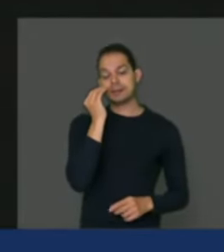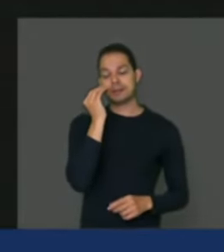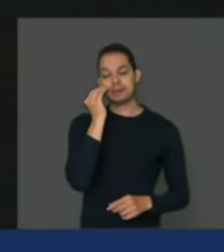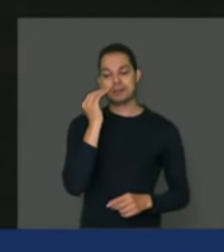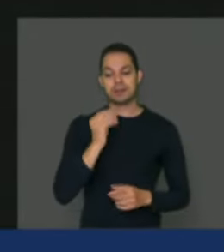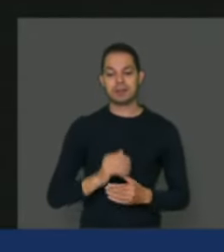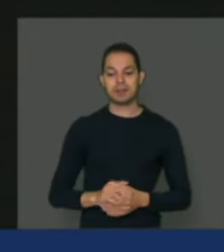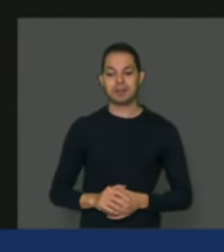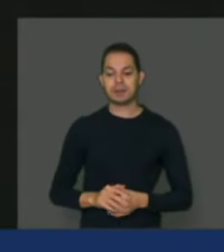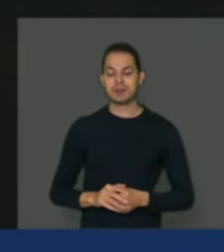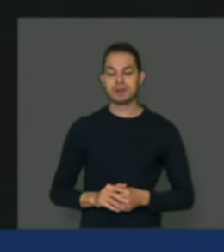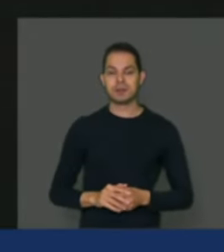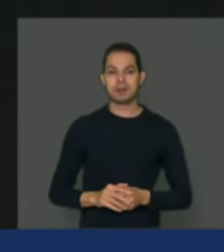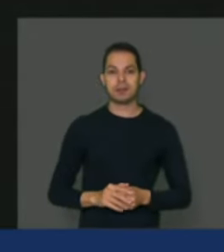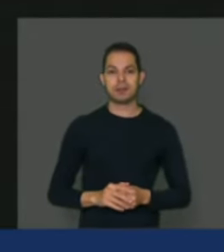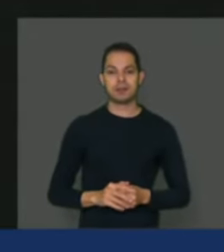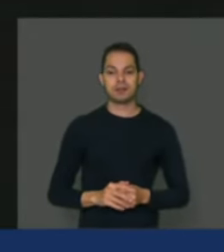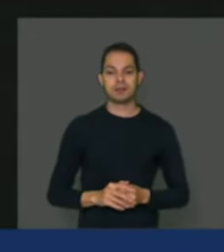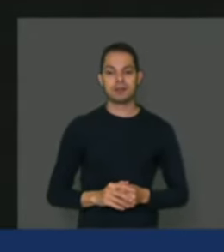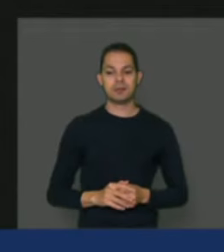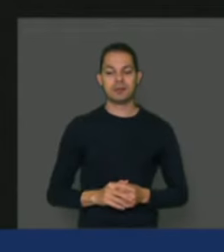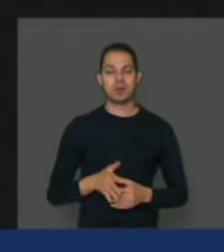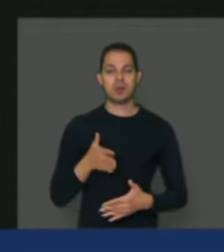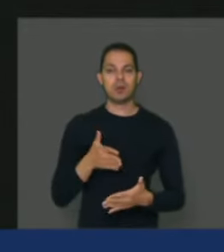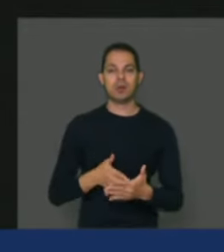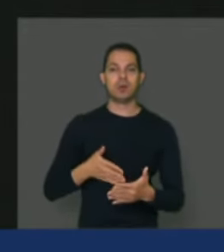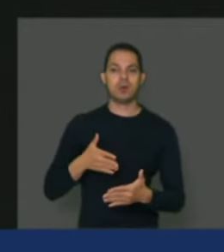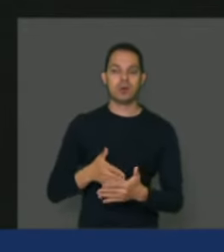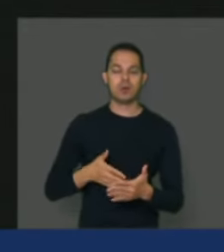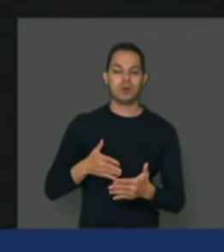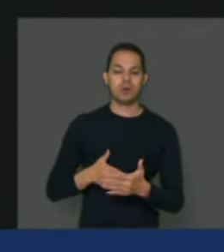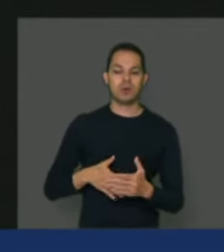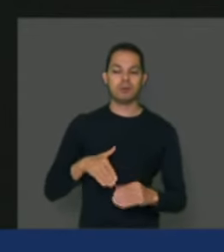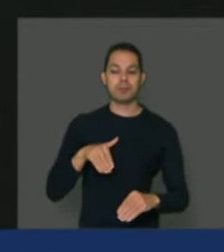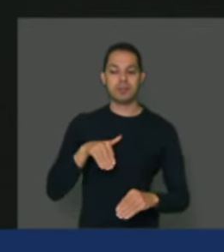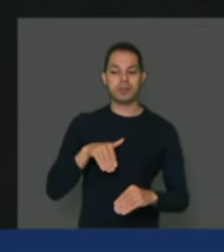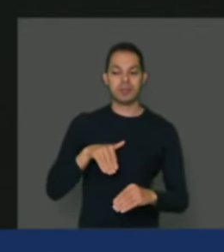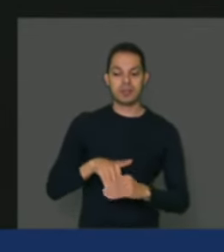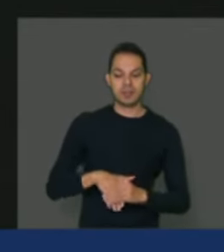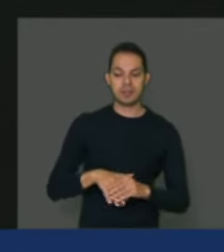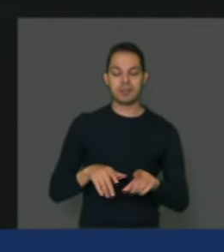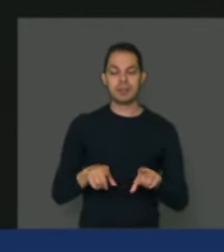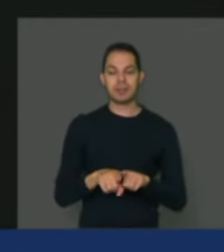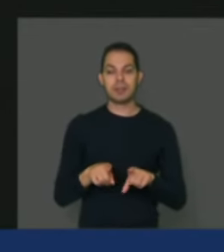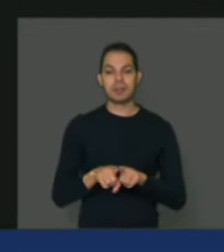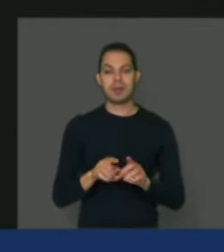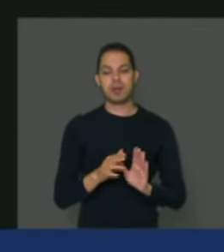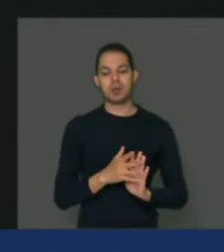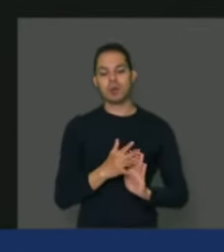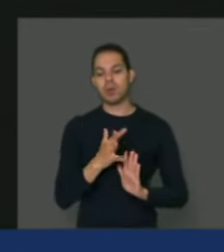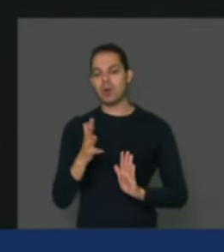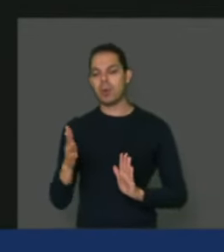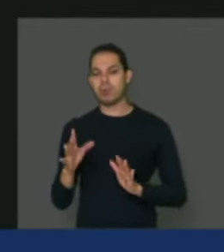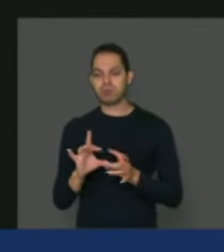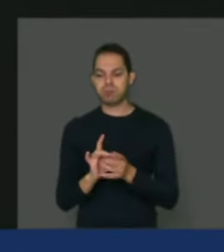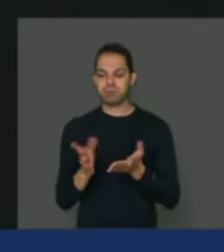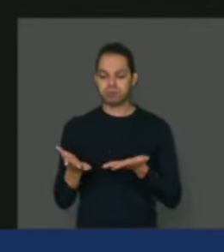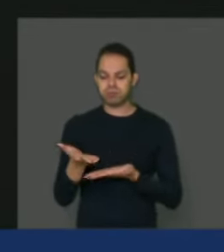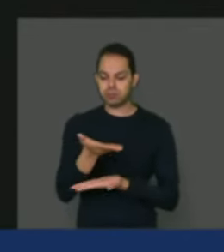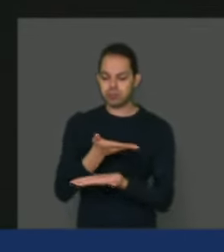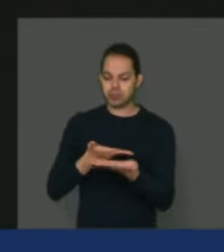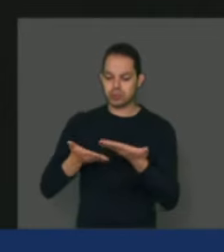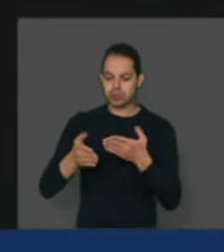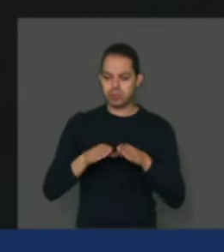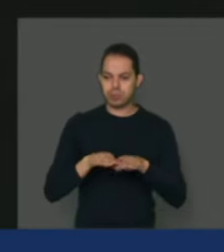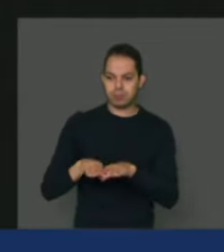tentar inviabilizar o processo eleitoral e o processo democrático brasileiro. Bom, eu